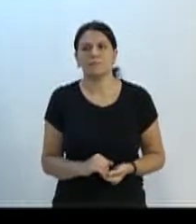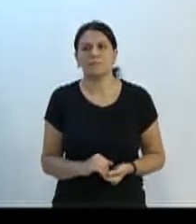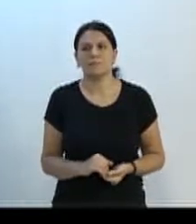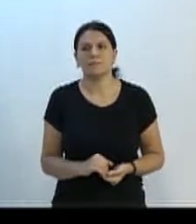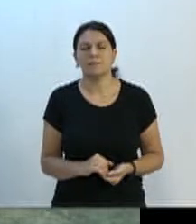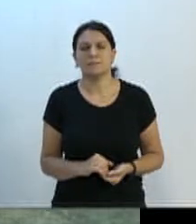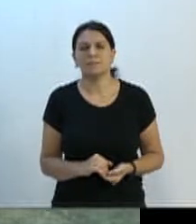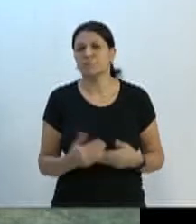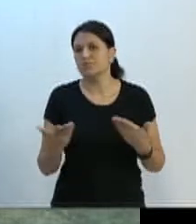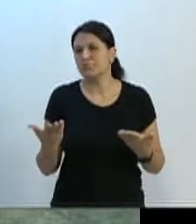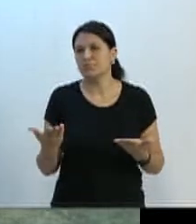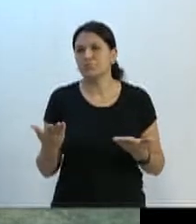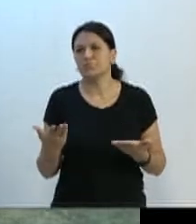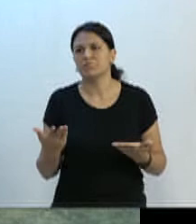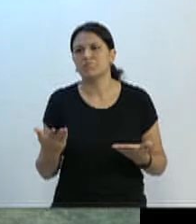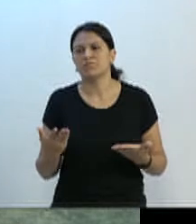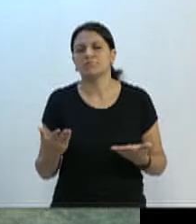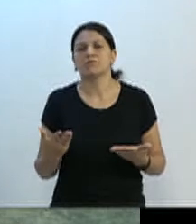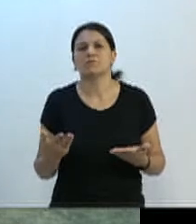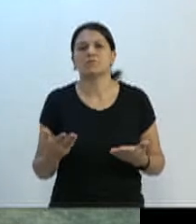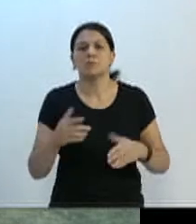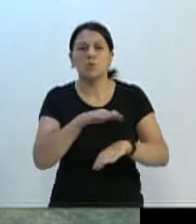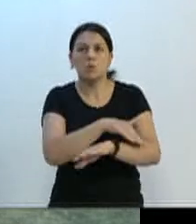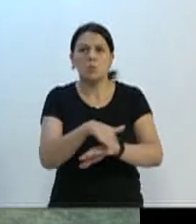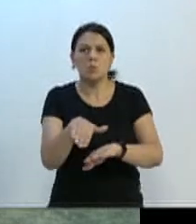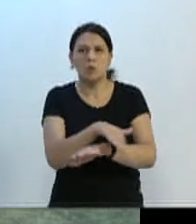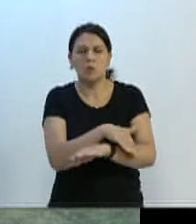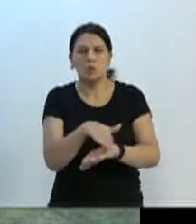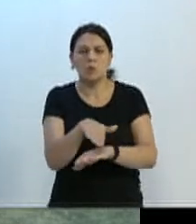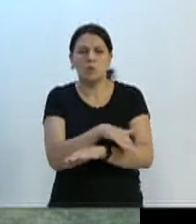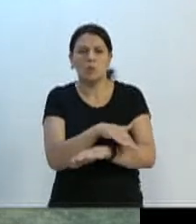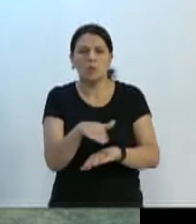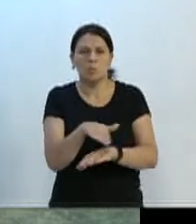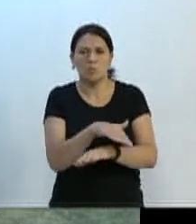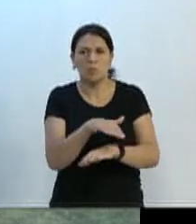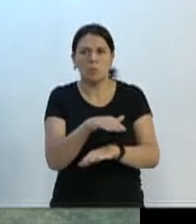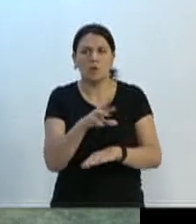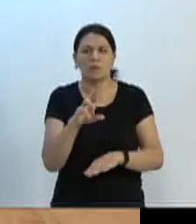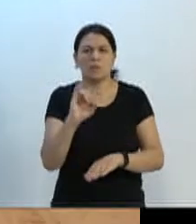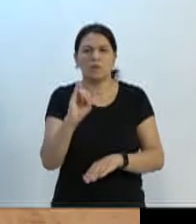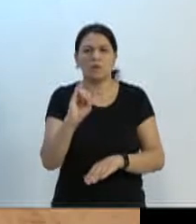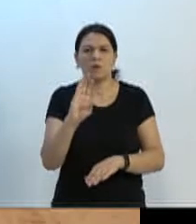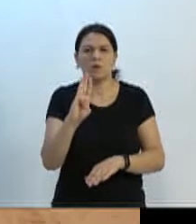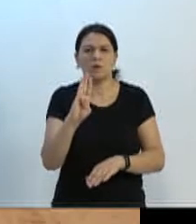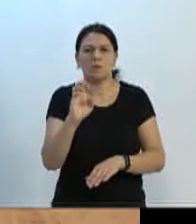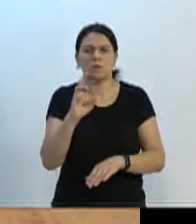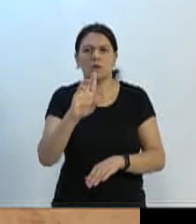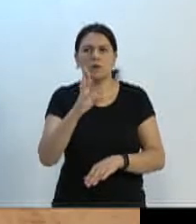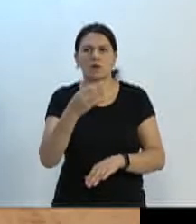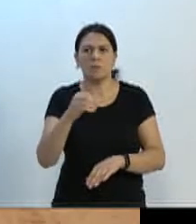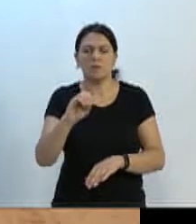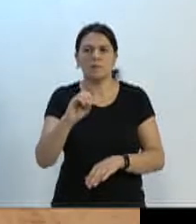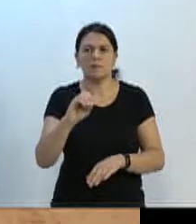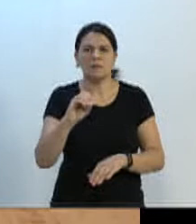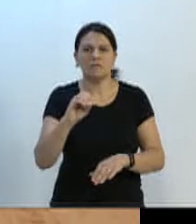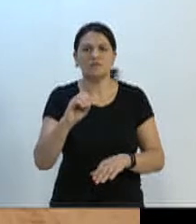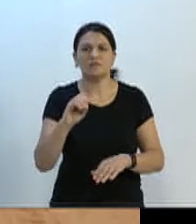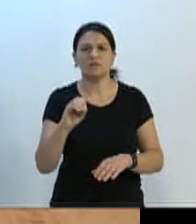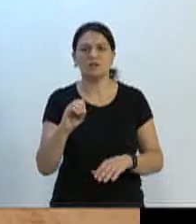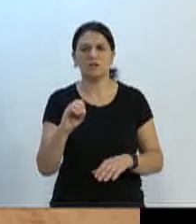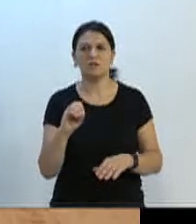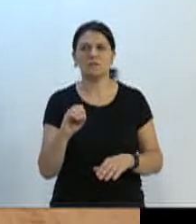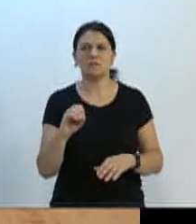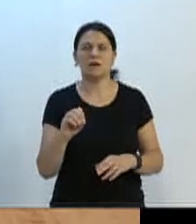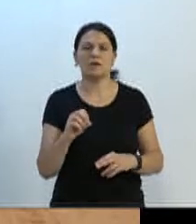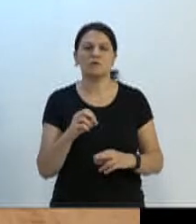Encaminhamentos, como o patrulhamento das ruas Ribeirão Shelter, no Terço Salto, Rua Genésio Link e